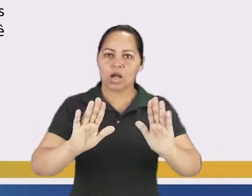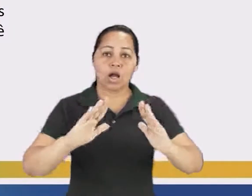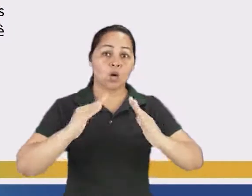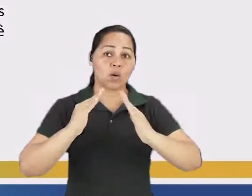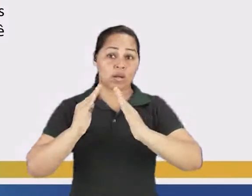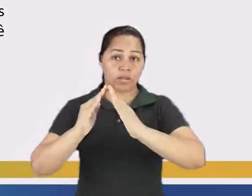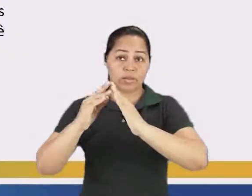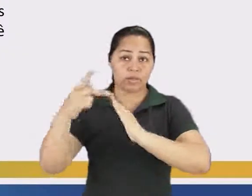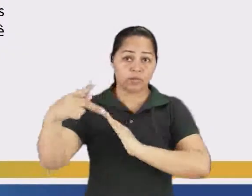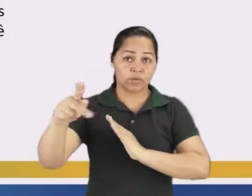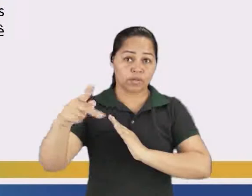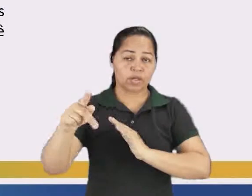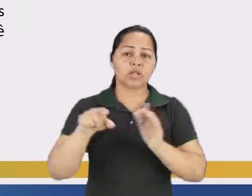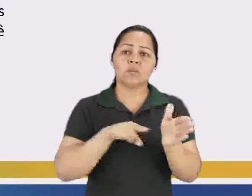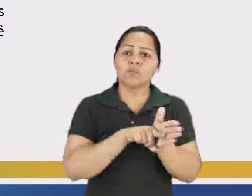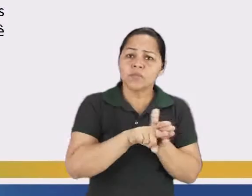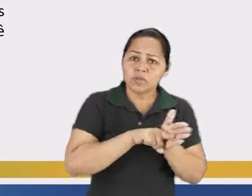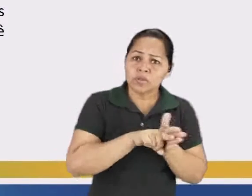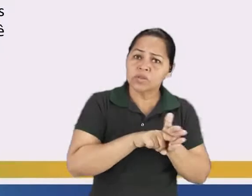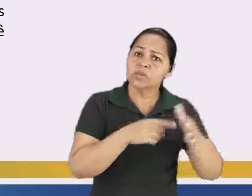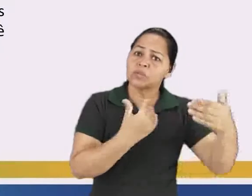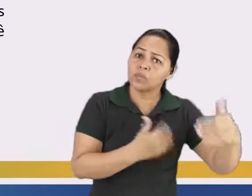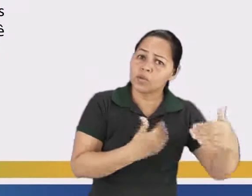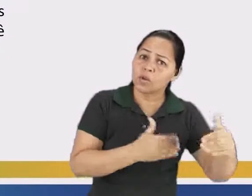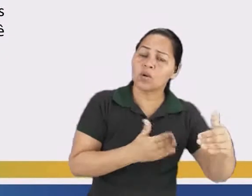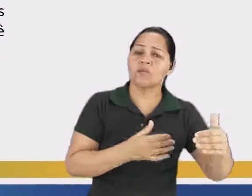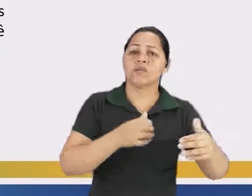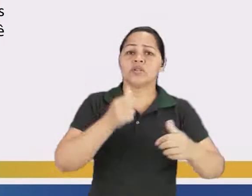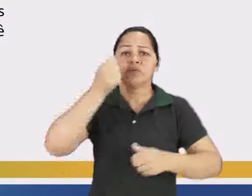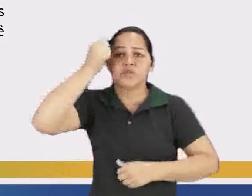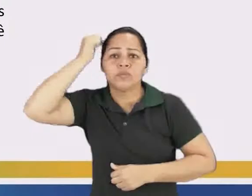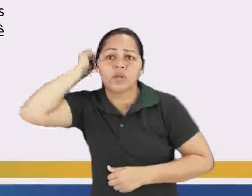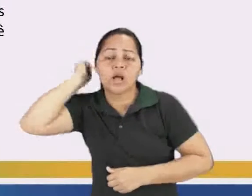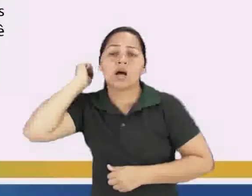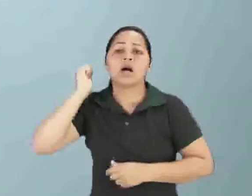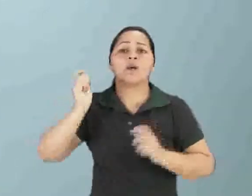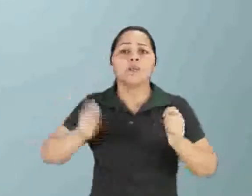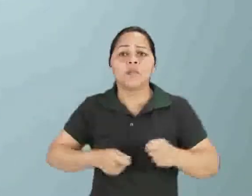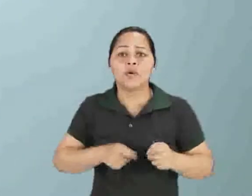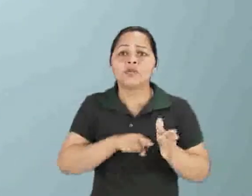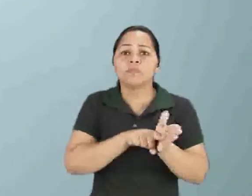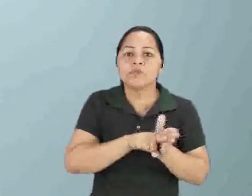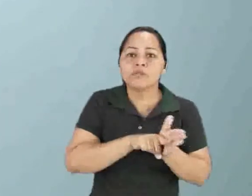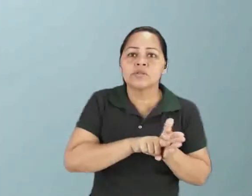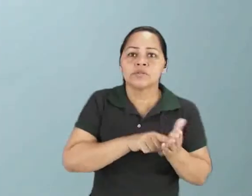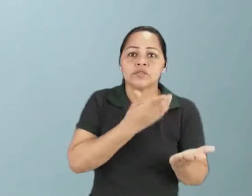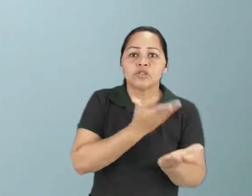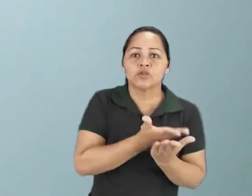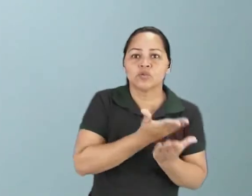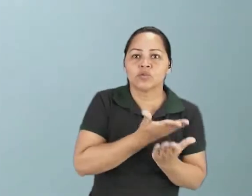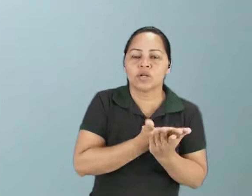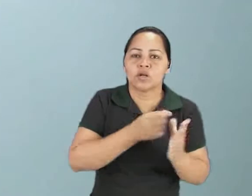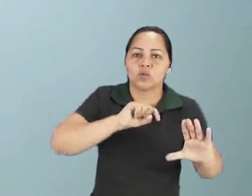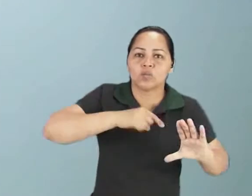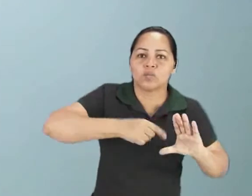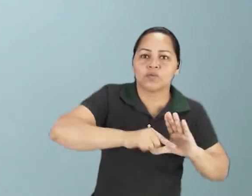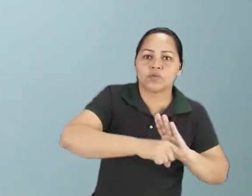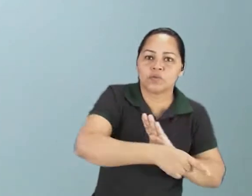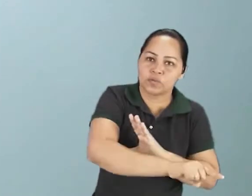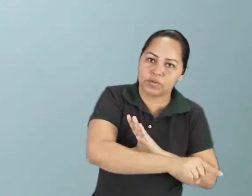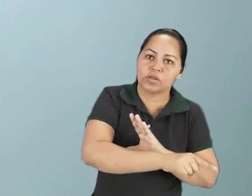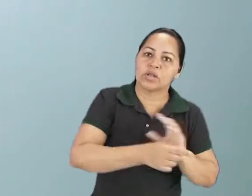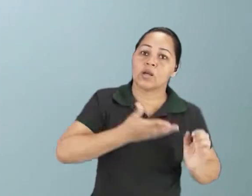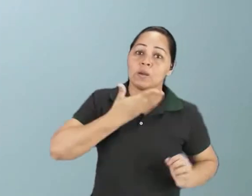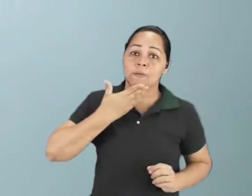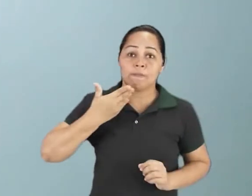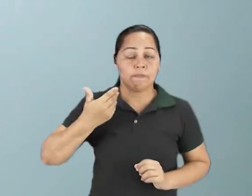complementar? Pesquisem provas e vestibulares anteriores para que vocês possam se ater a esse estudo e cada vez mais